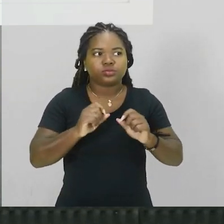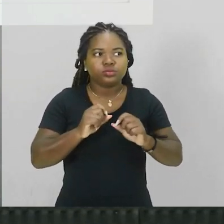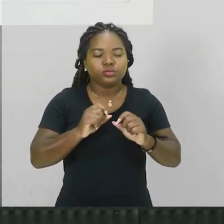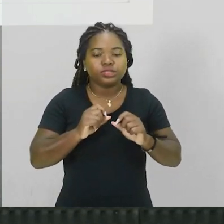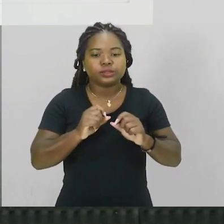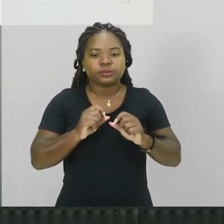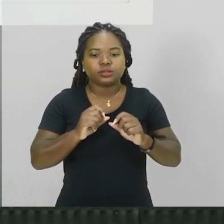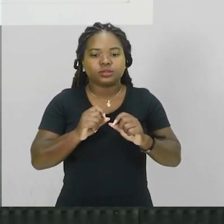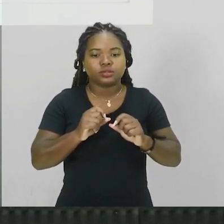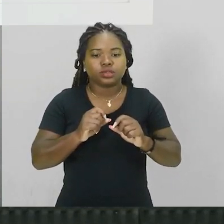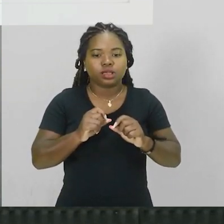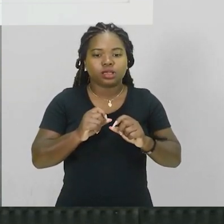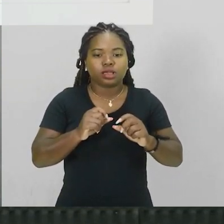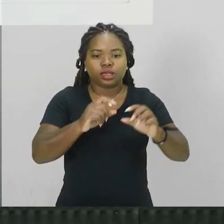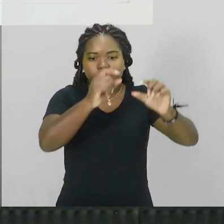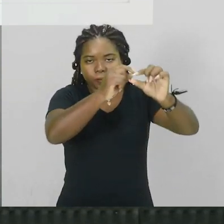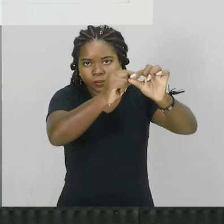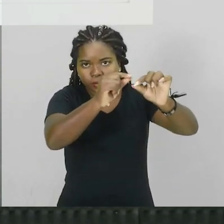aqui acima,